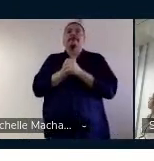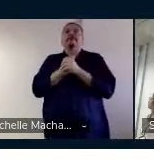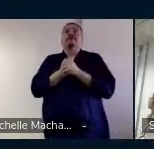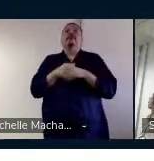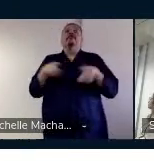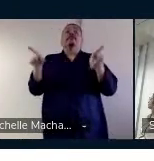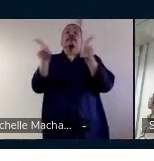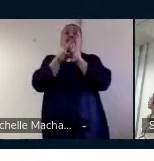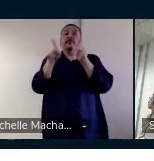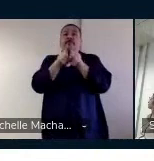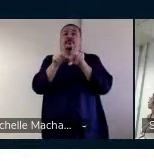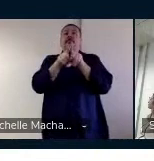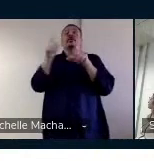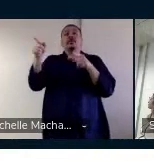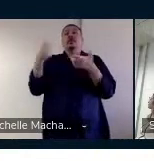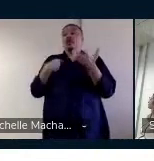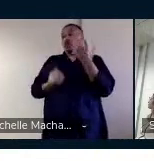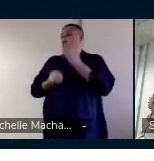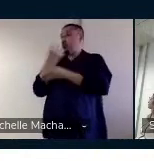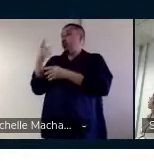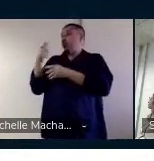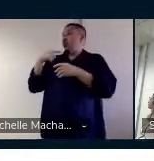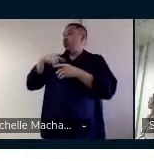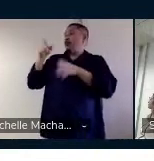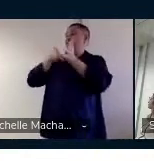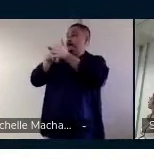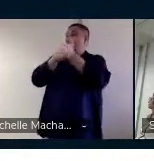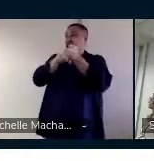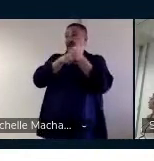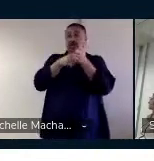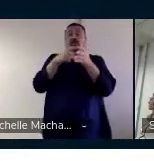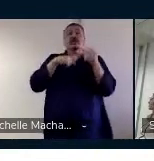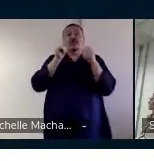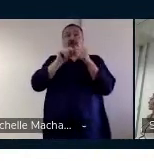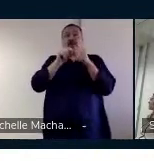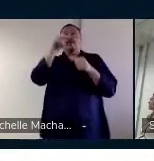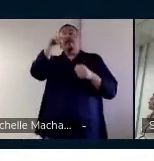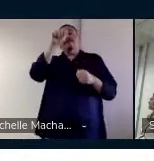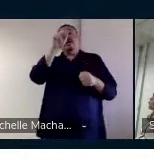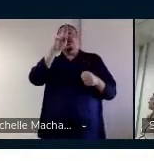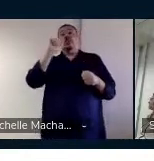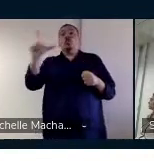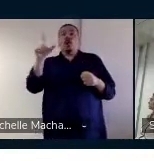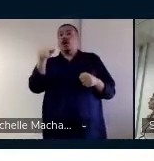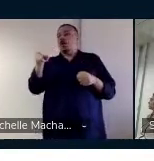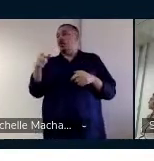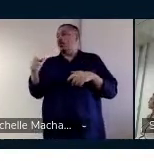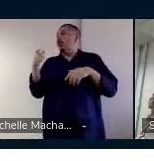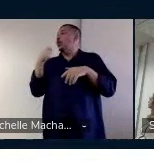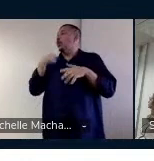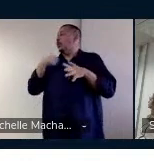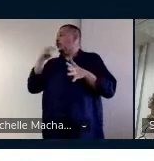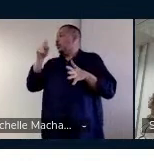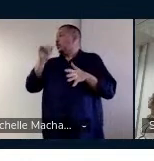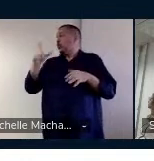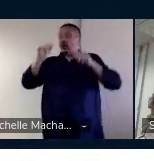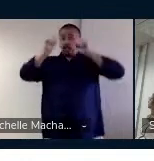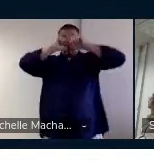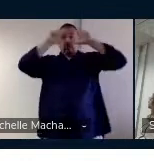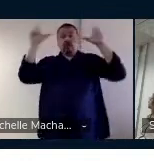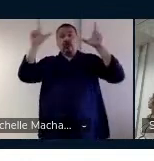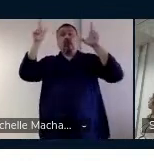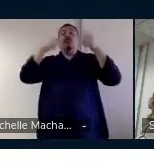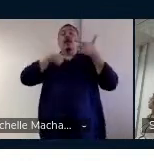E como produto da nossa pesquisa, a gente fez um manual para o professor, que se chama Manual para o Despertar da